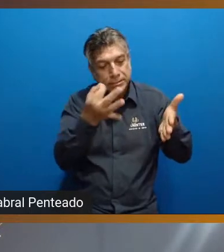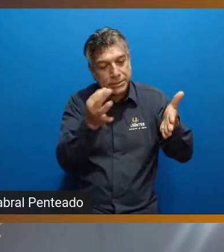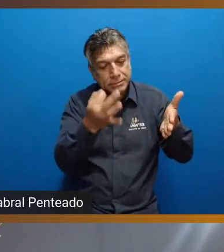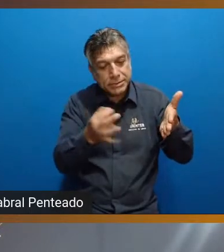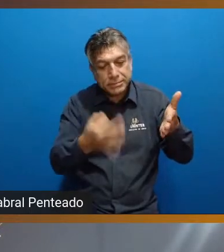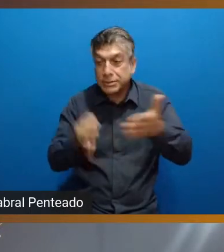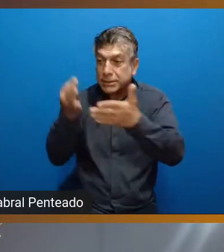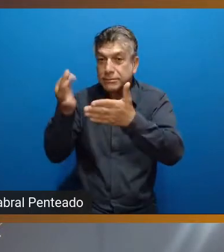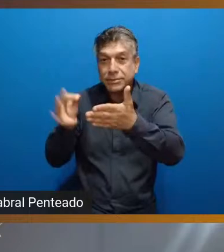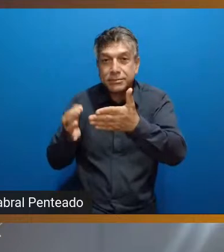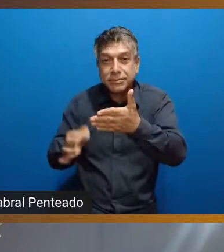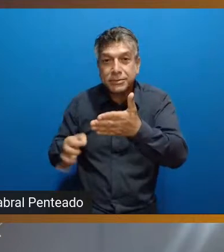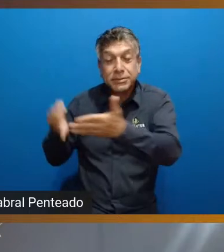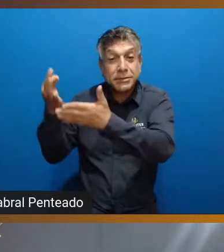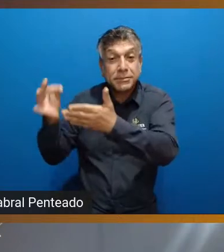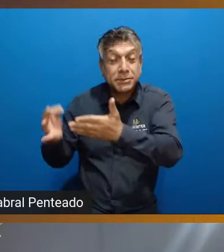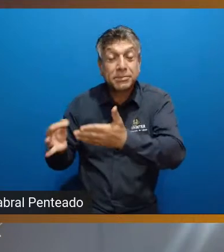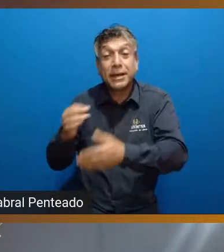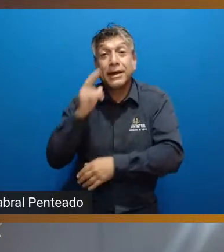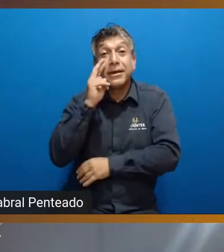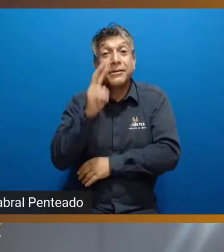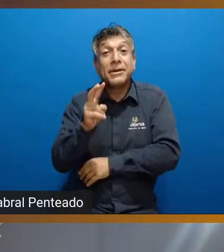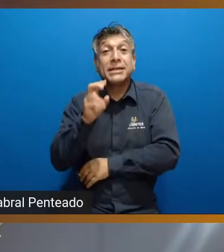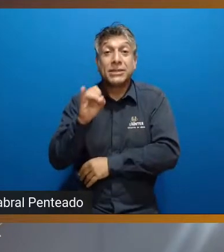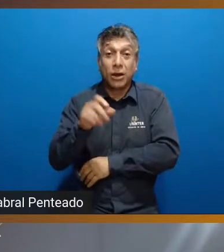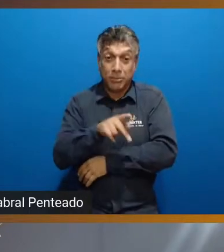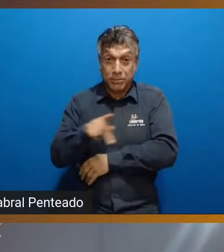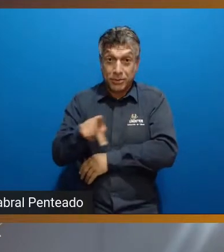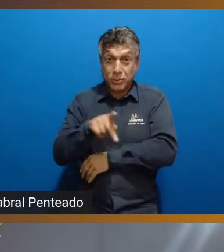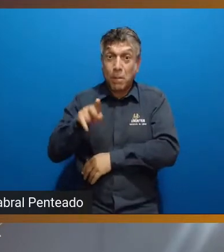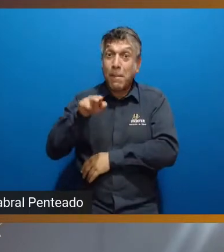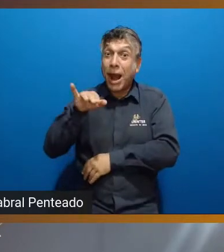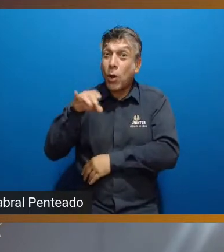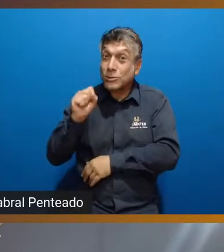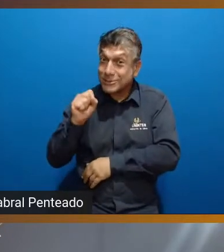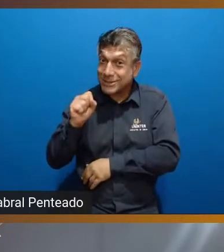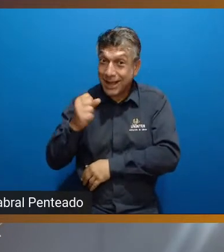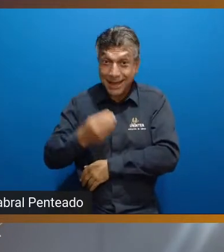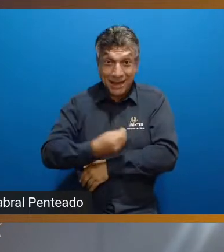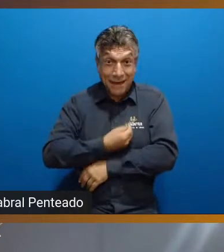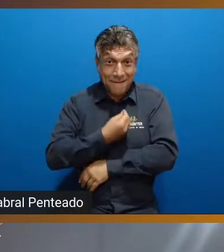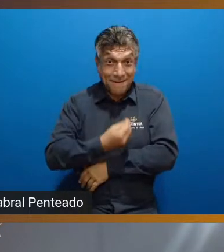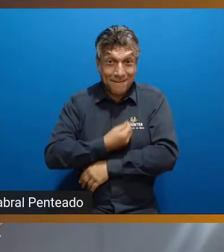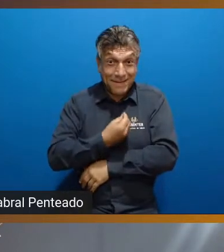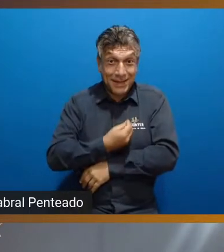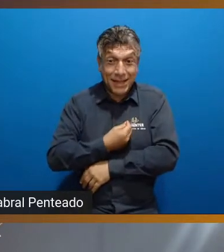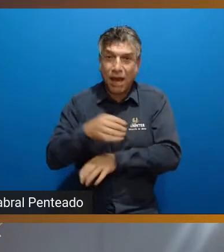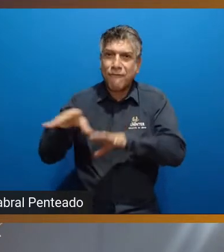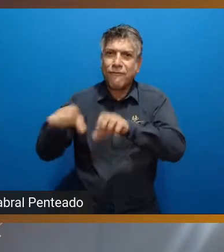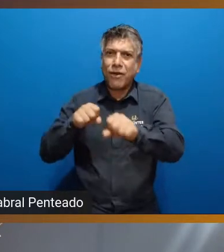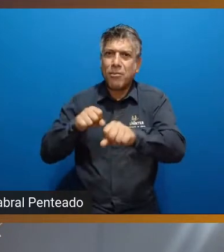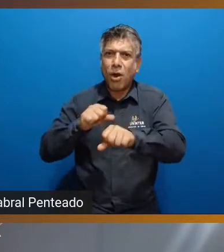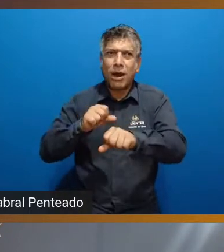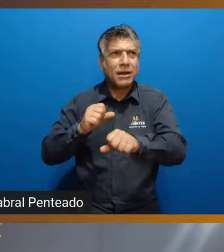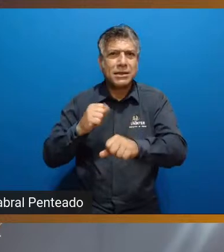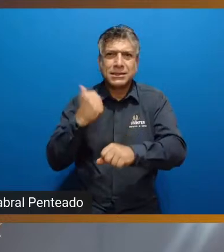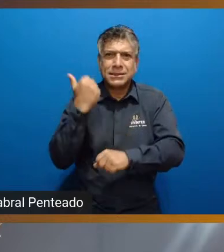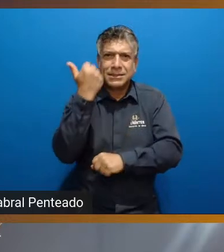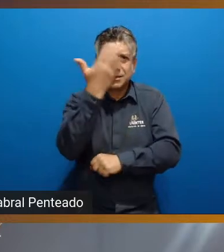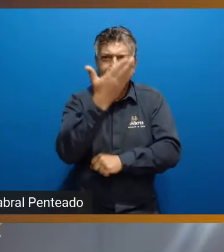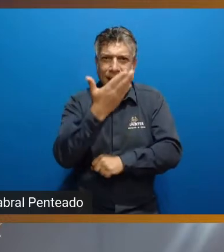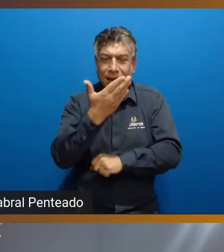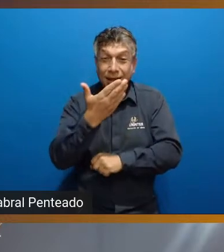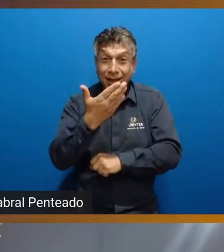acompanhamento quando o professor Marcos diz que a vida, porque a vida enquanto formado, você sai de um status